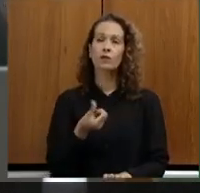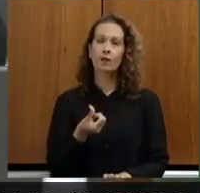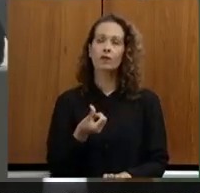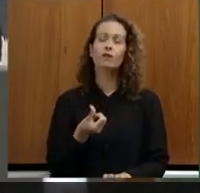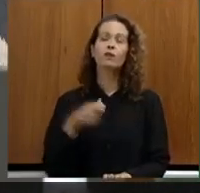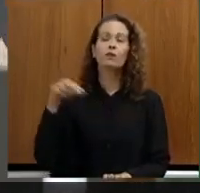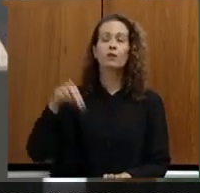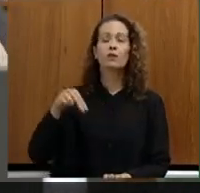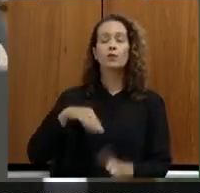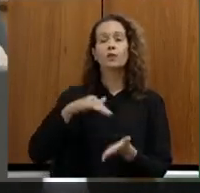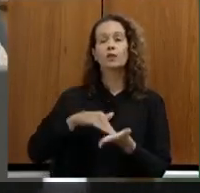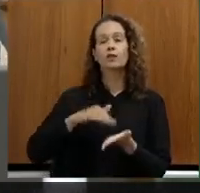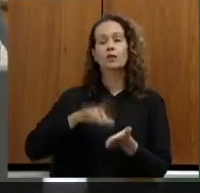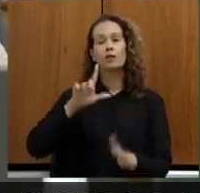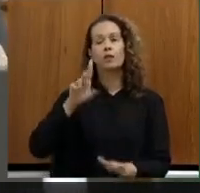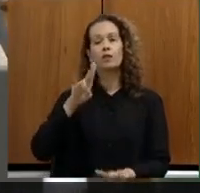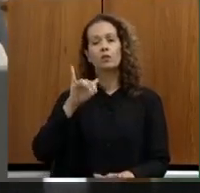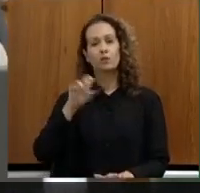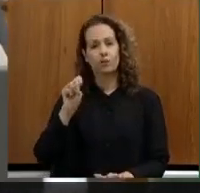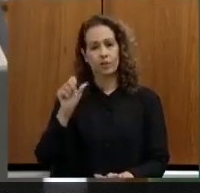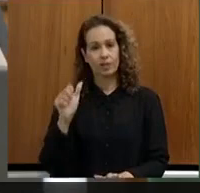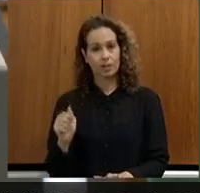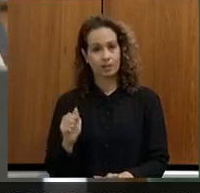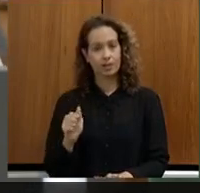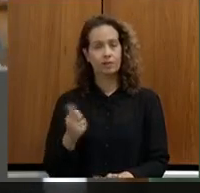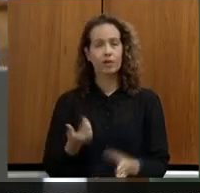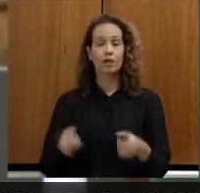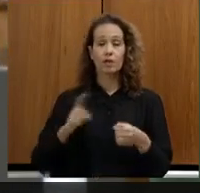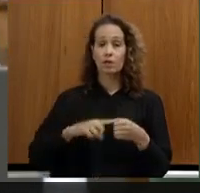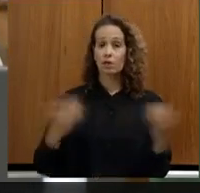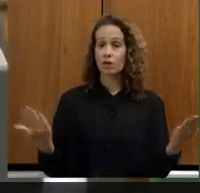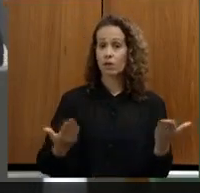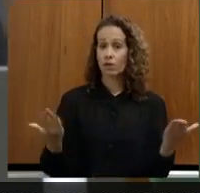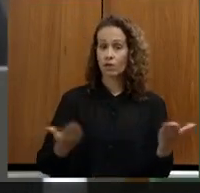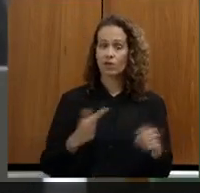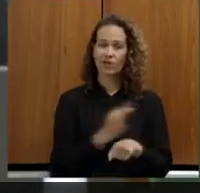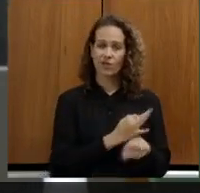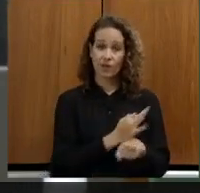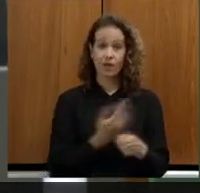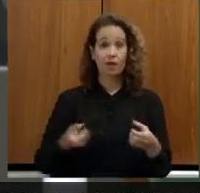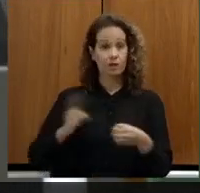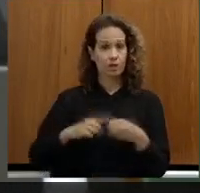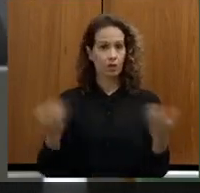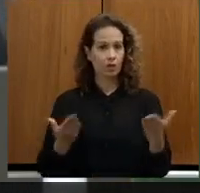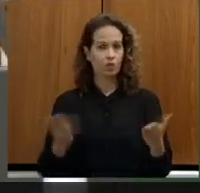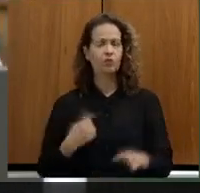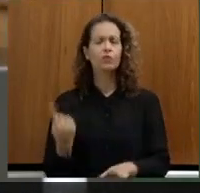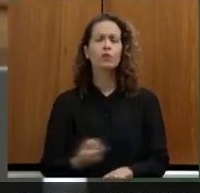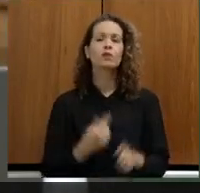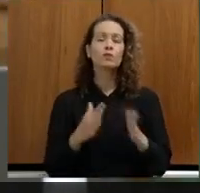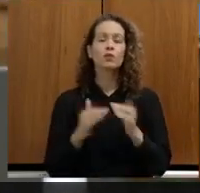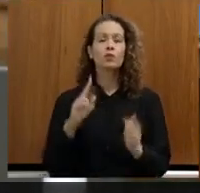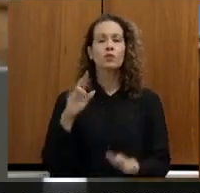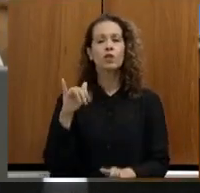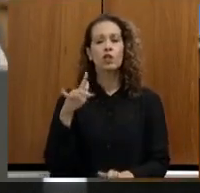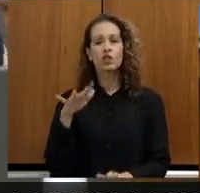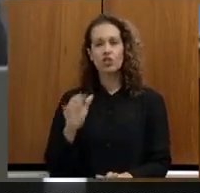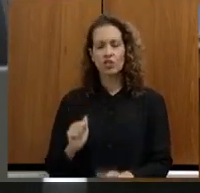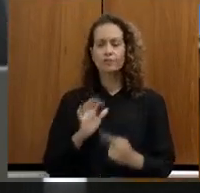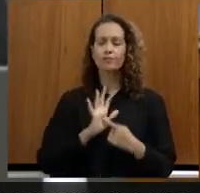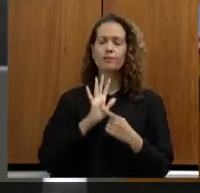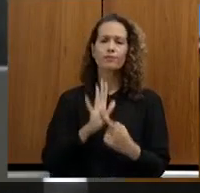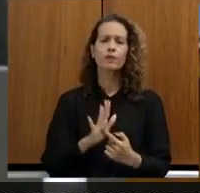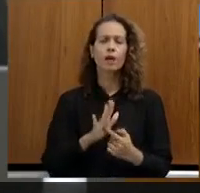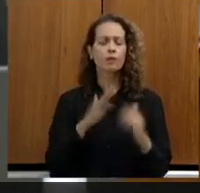secretária Luísa que retorna inclusive hoje de férias onde nós solicitamos a Regina que nos apresentasse